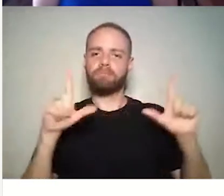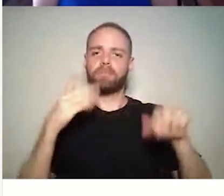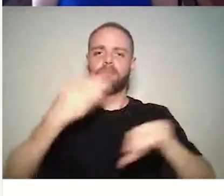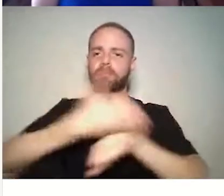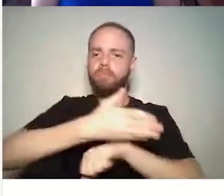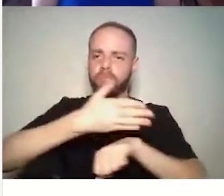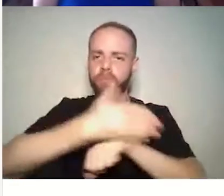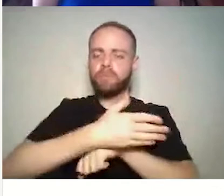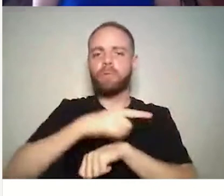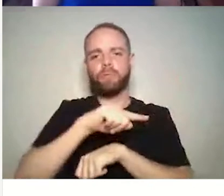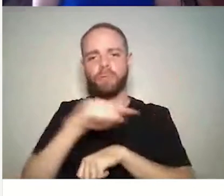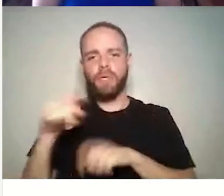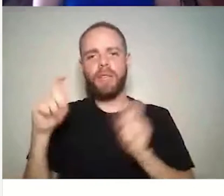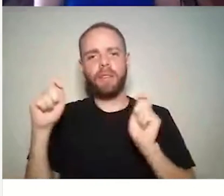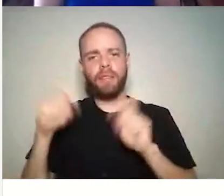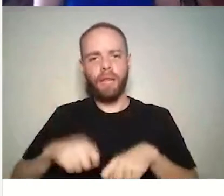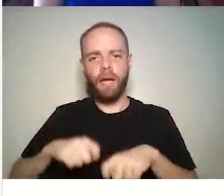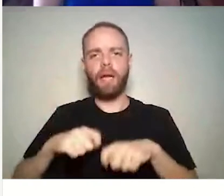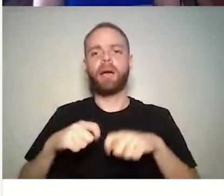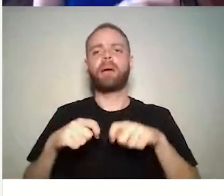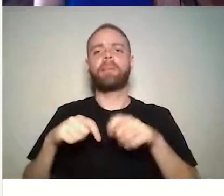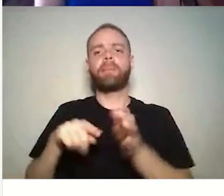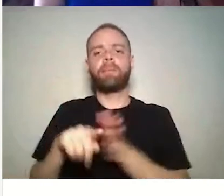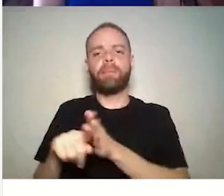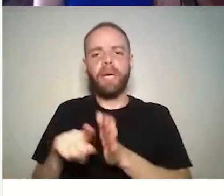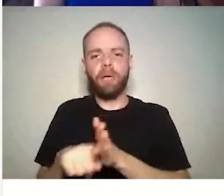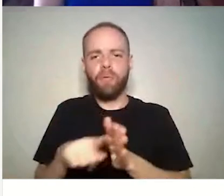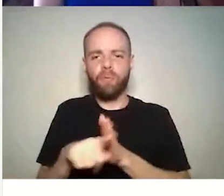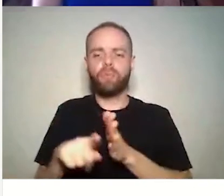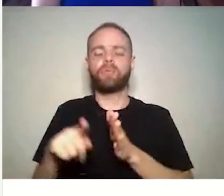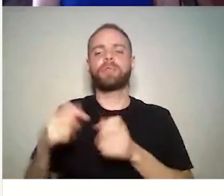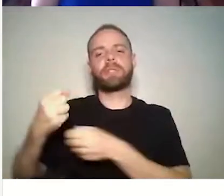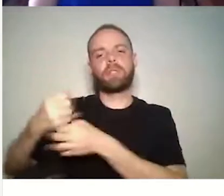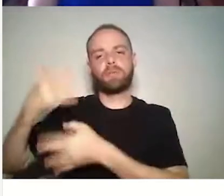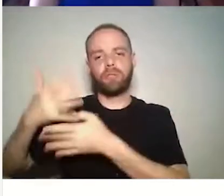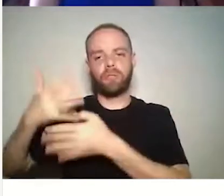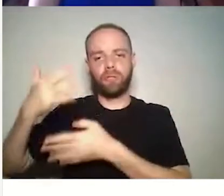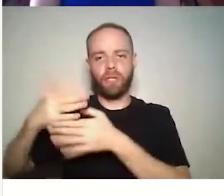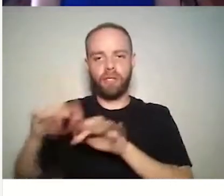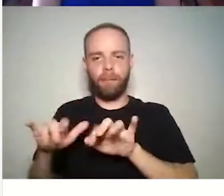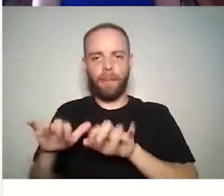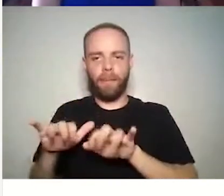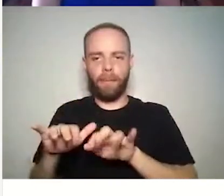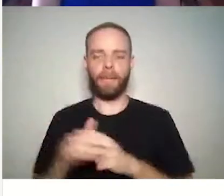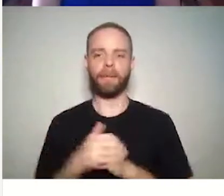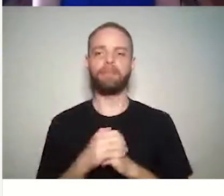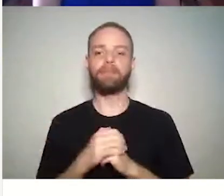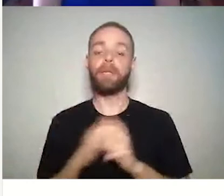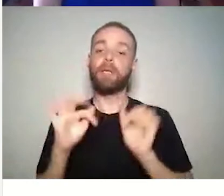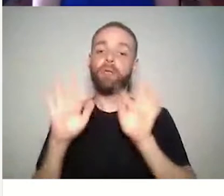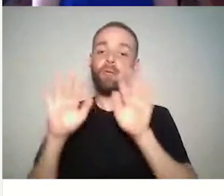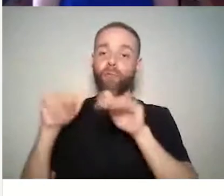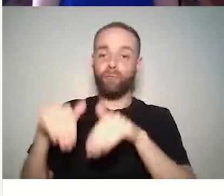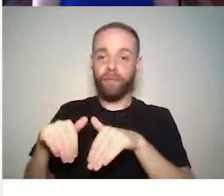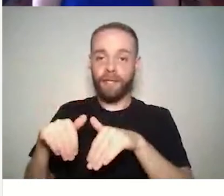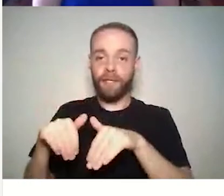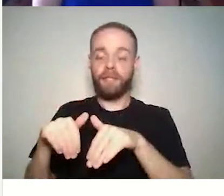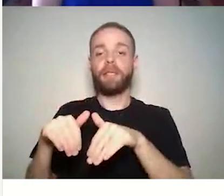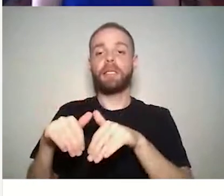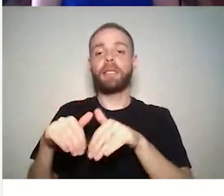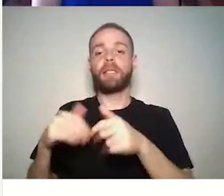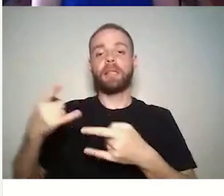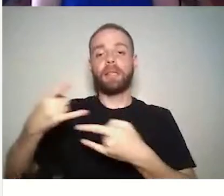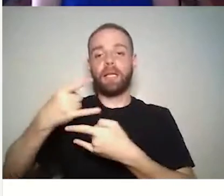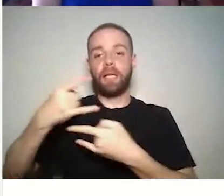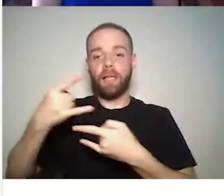só peço que, durante a live, vocês podem fazer as perguntas no chat. E, no final da live, se for necessário, nós